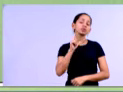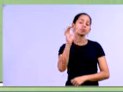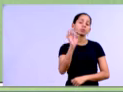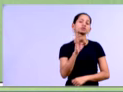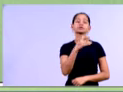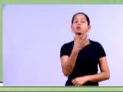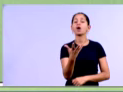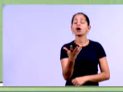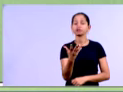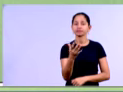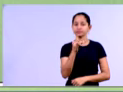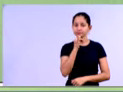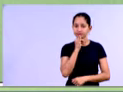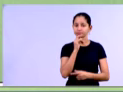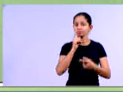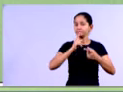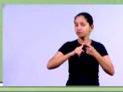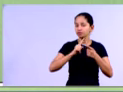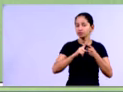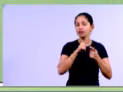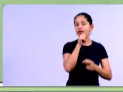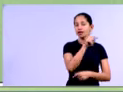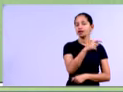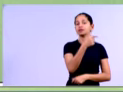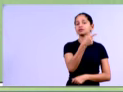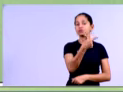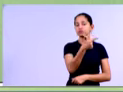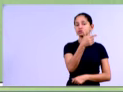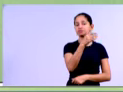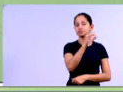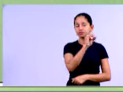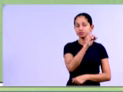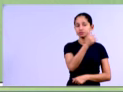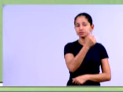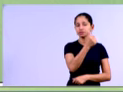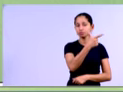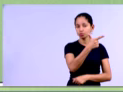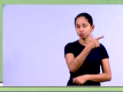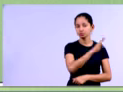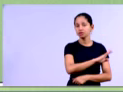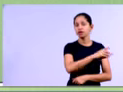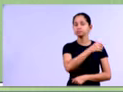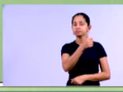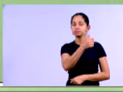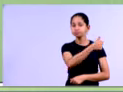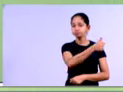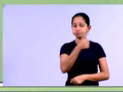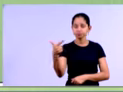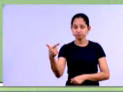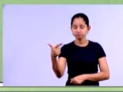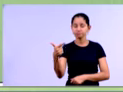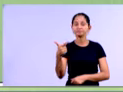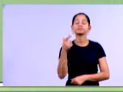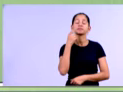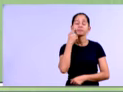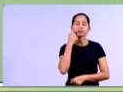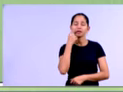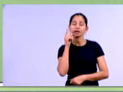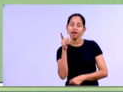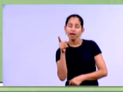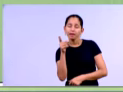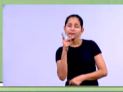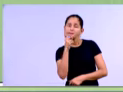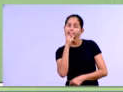2012, de 2012, tá, para 2013, a conta disponibilidades, ela